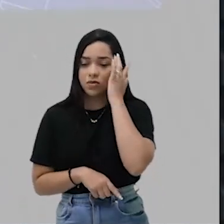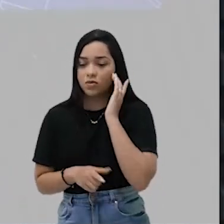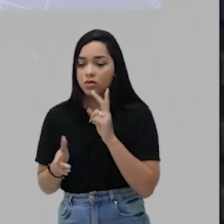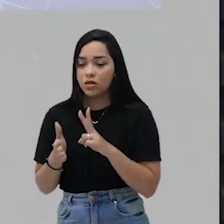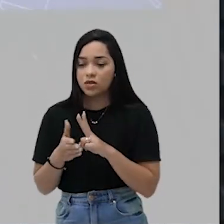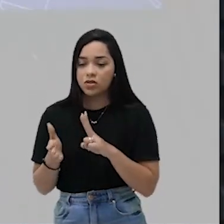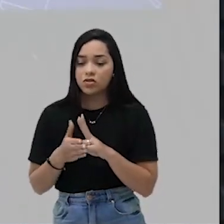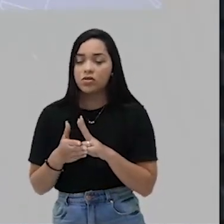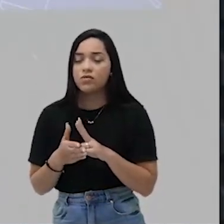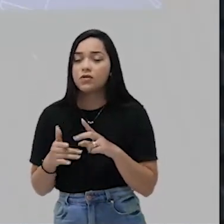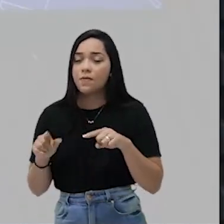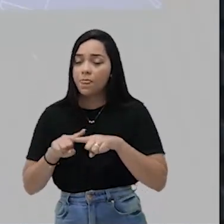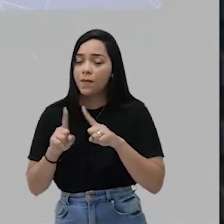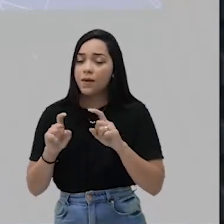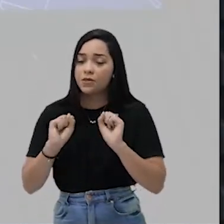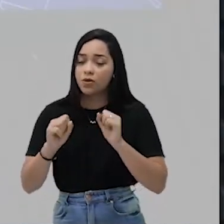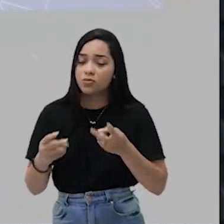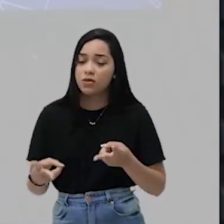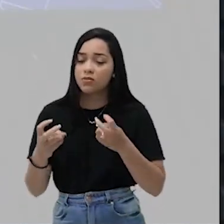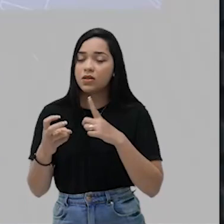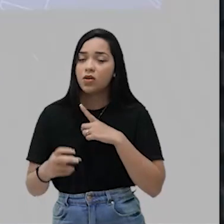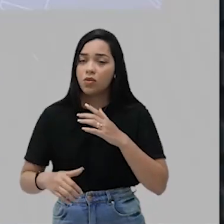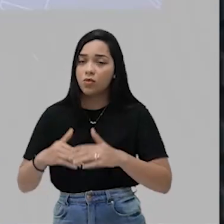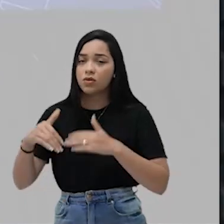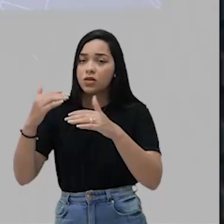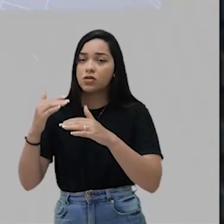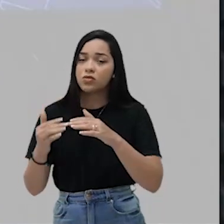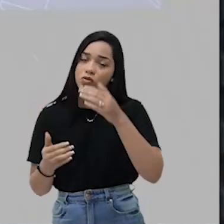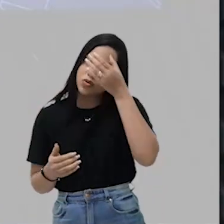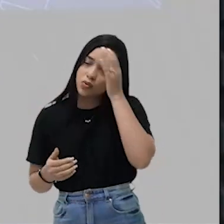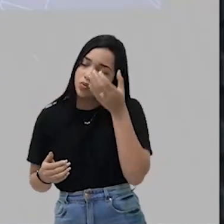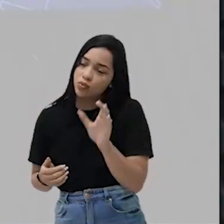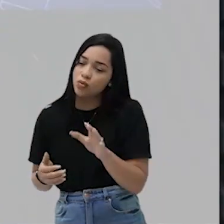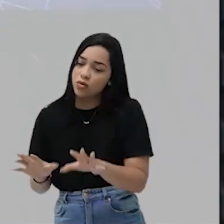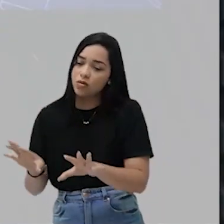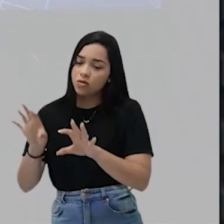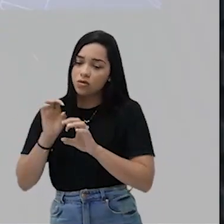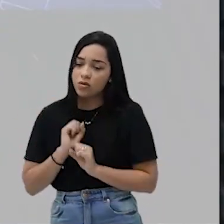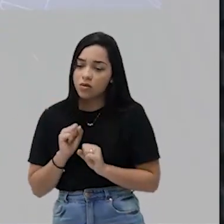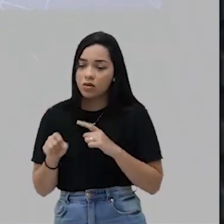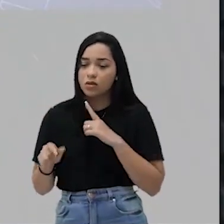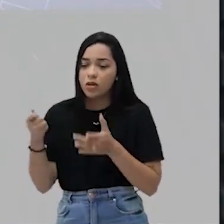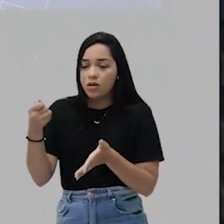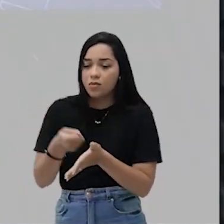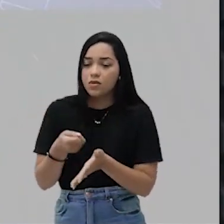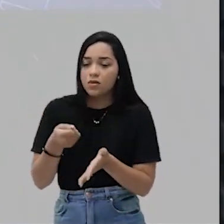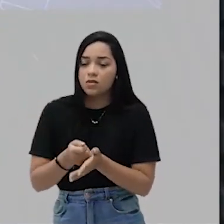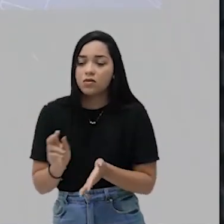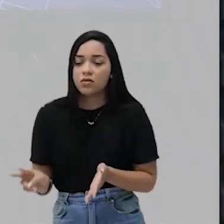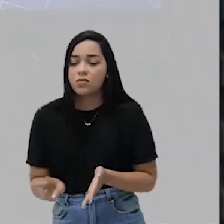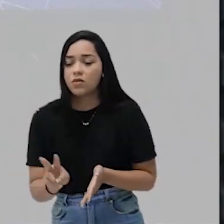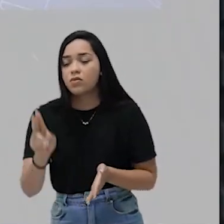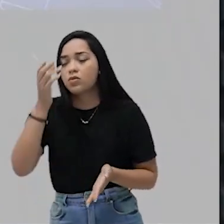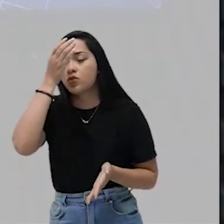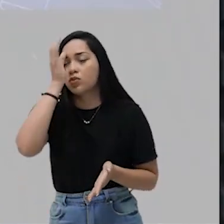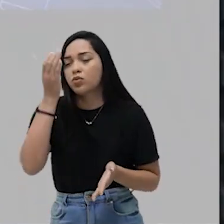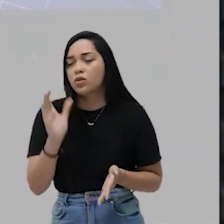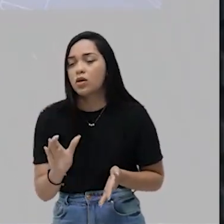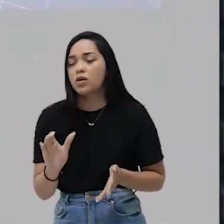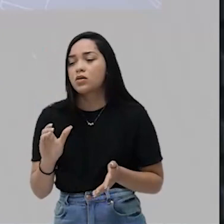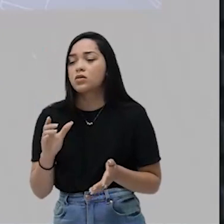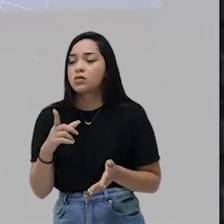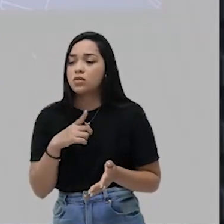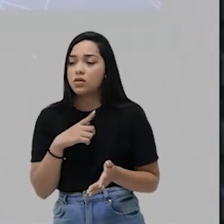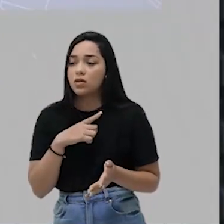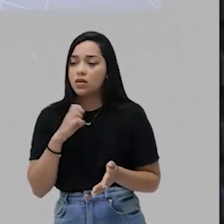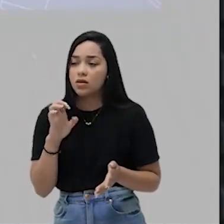dos gentios, mas se observa um processo de aculturamento. Porque a imposição desses valores culturais da